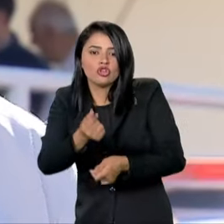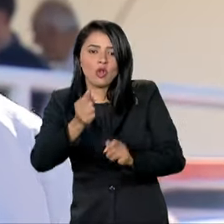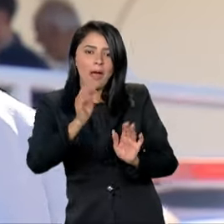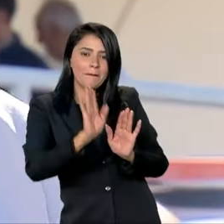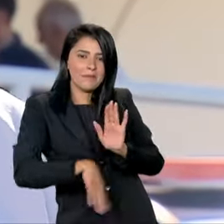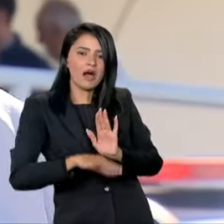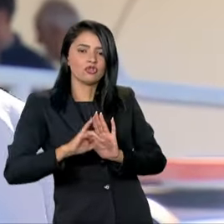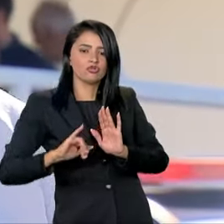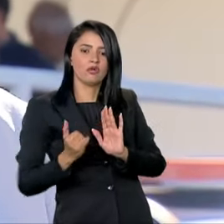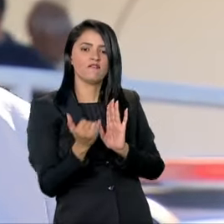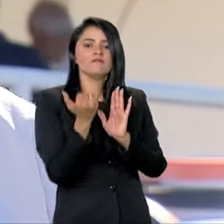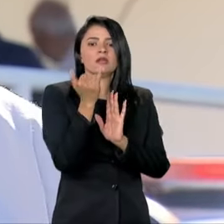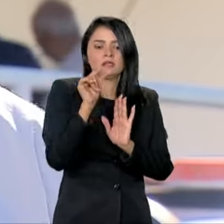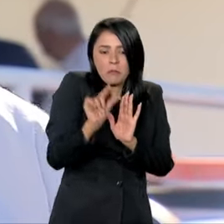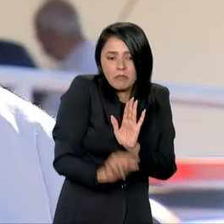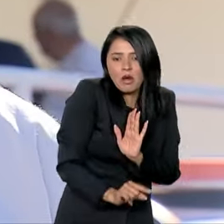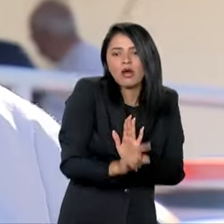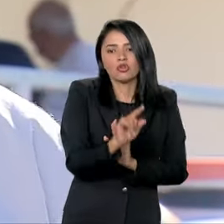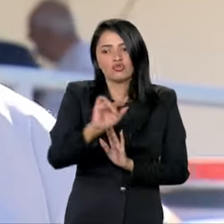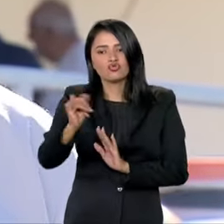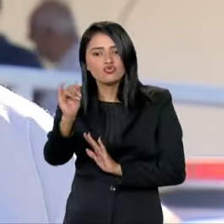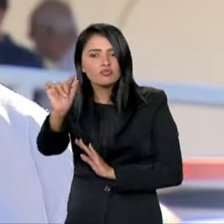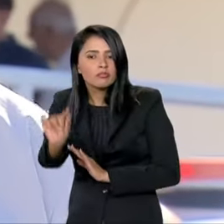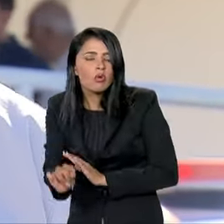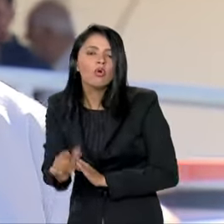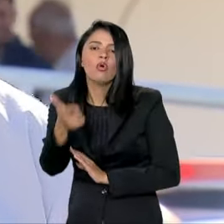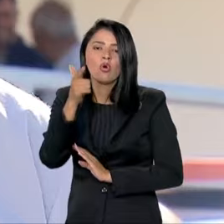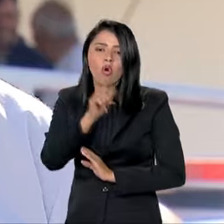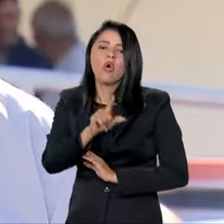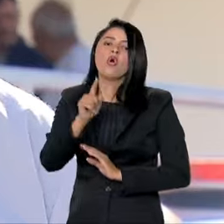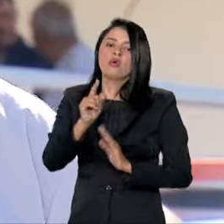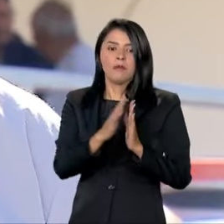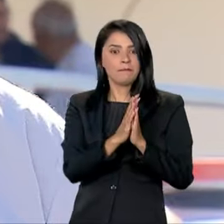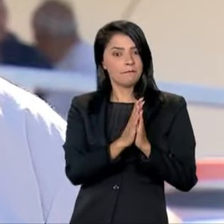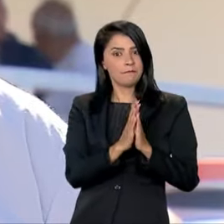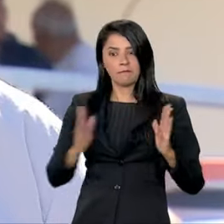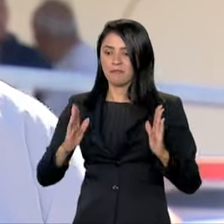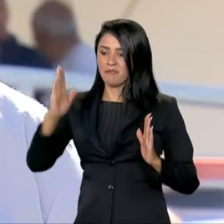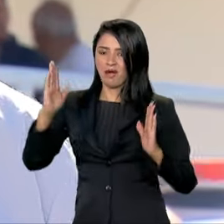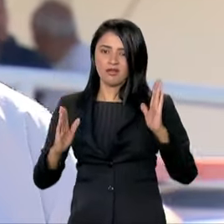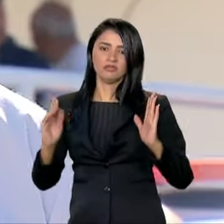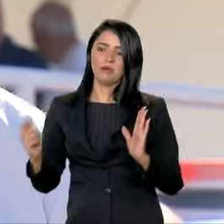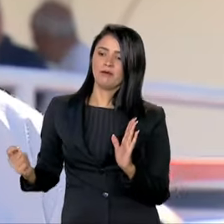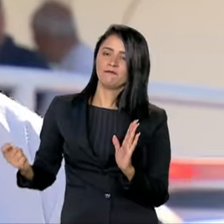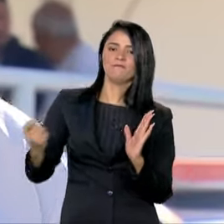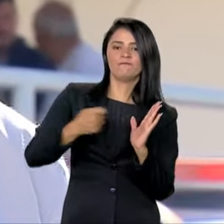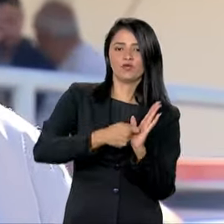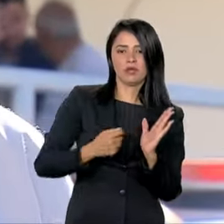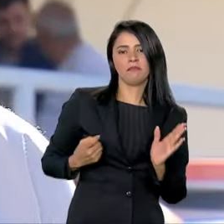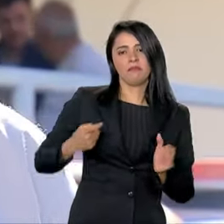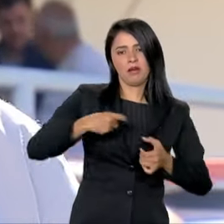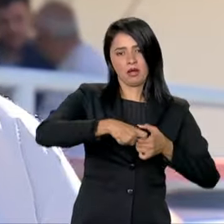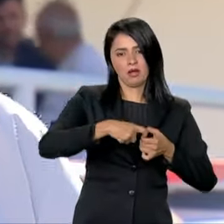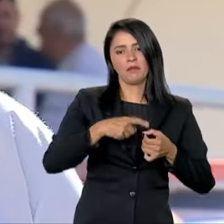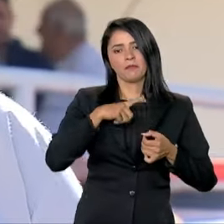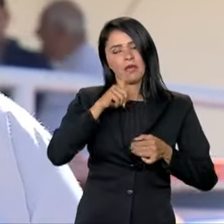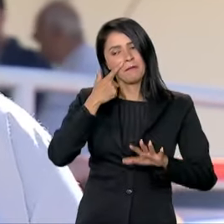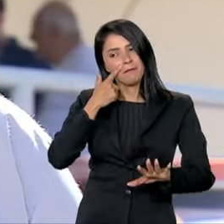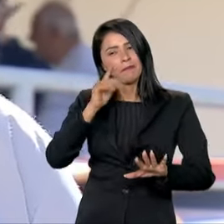carências grandes e com grande prazo para pagamento. E vamos também